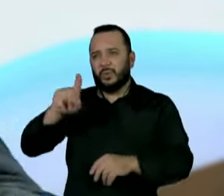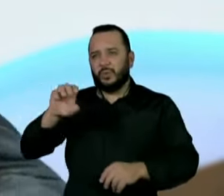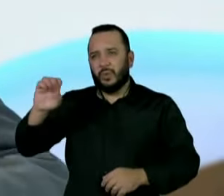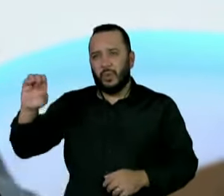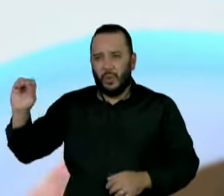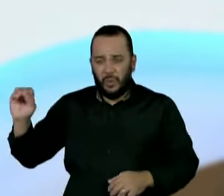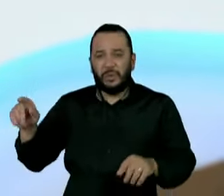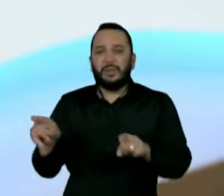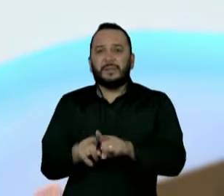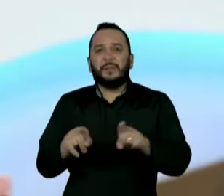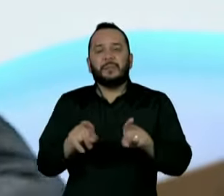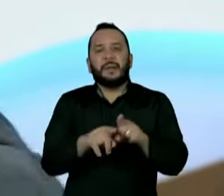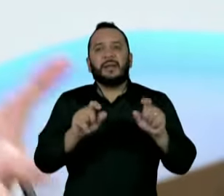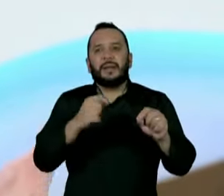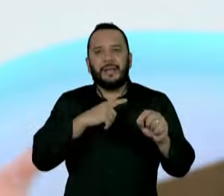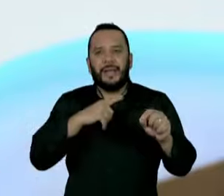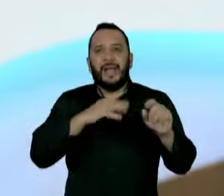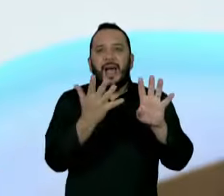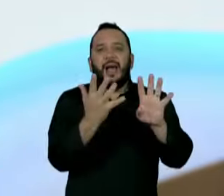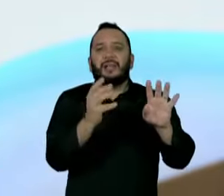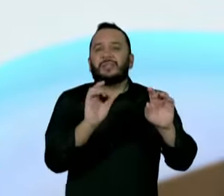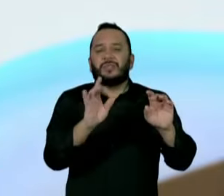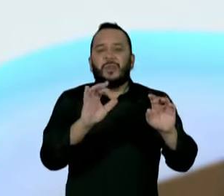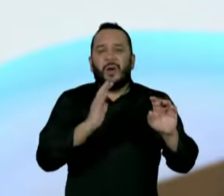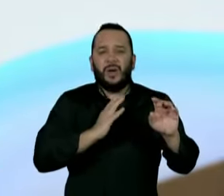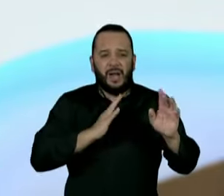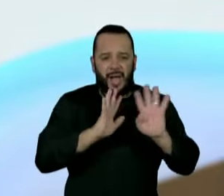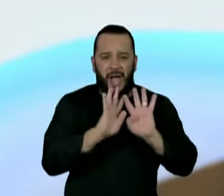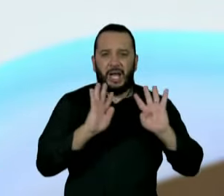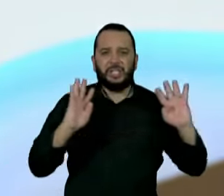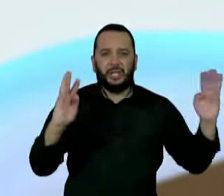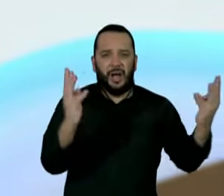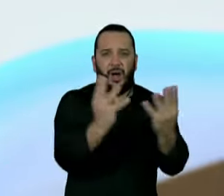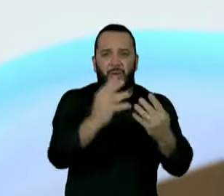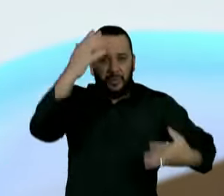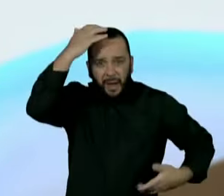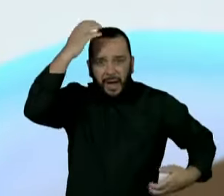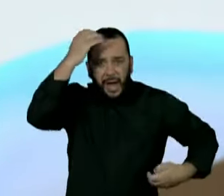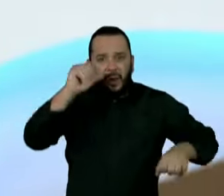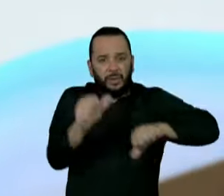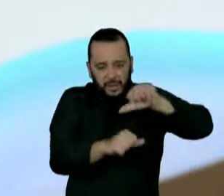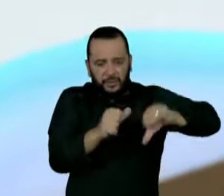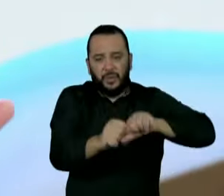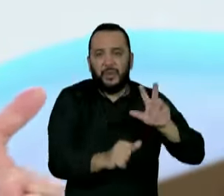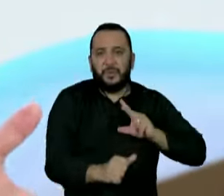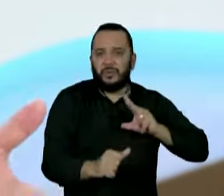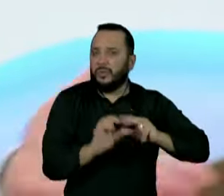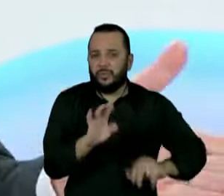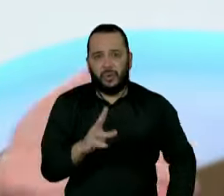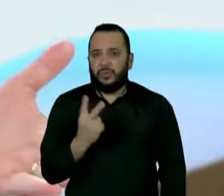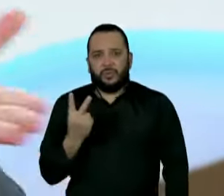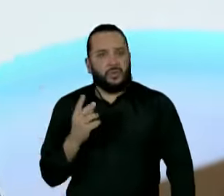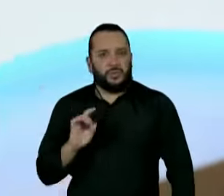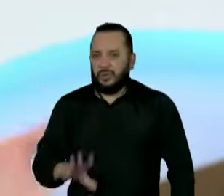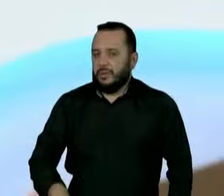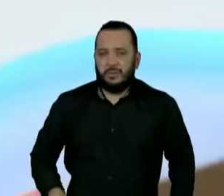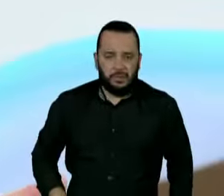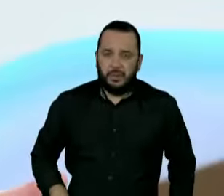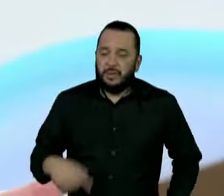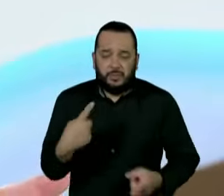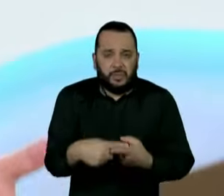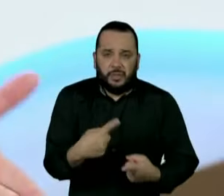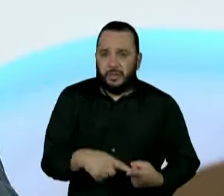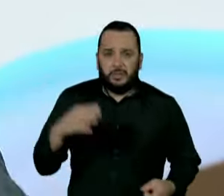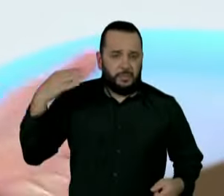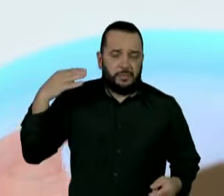fez. Quer dizer, então, eles foram muito ruins em tudo, eles não conseguiram dar uma linha de atuação do